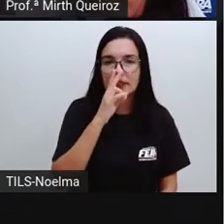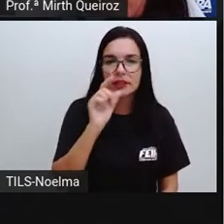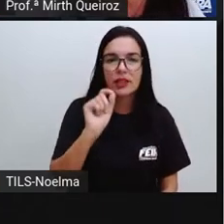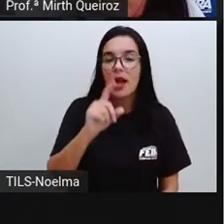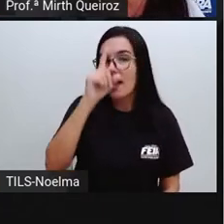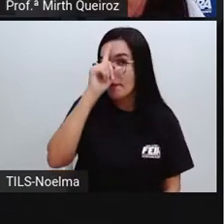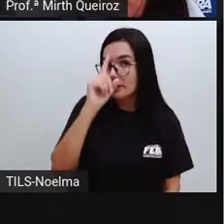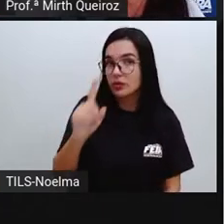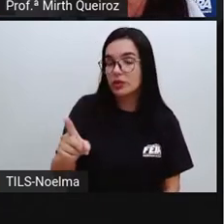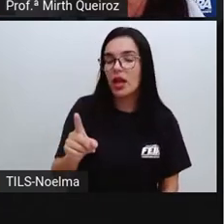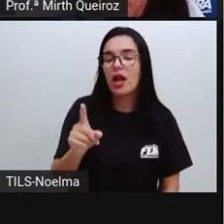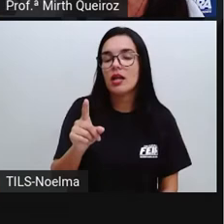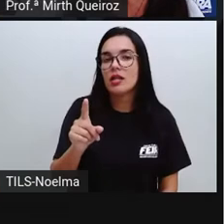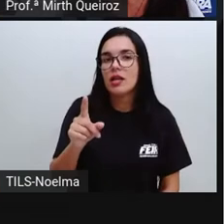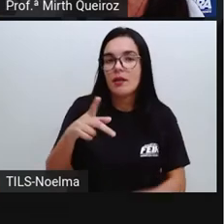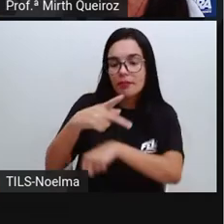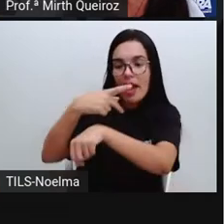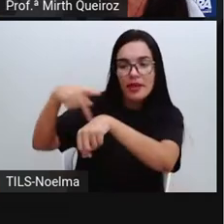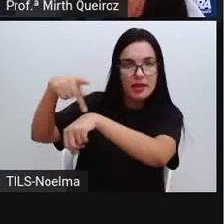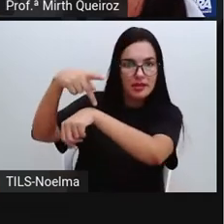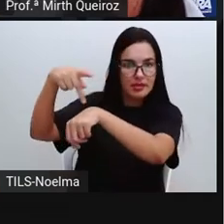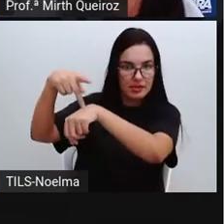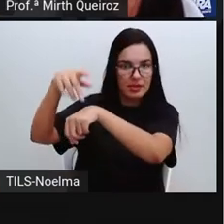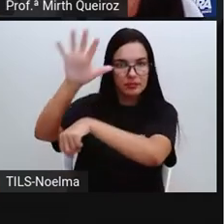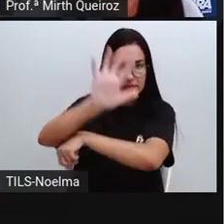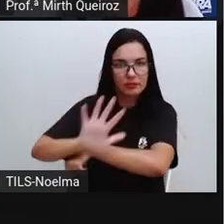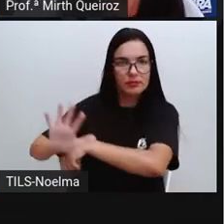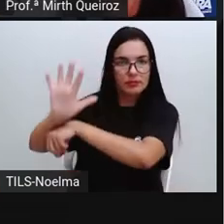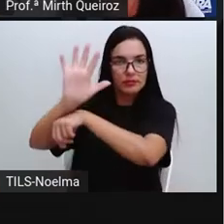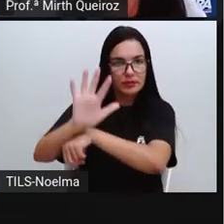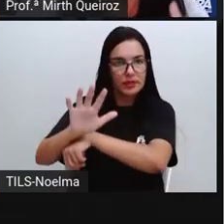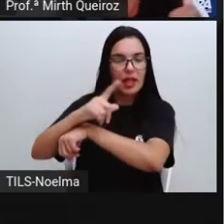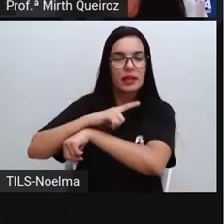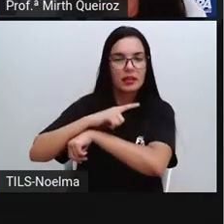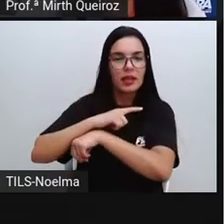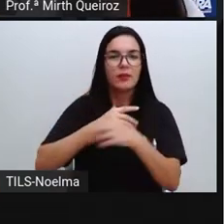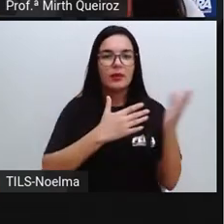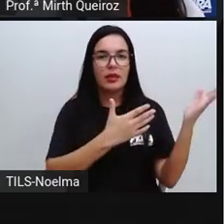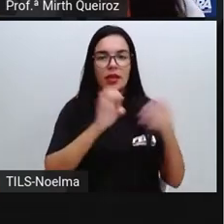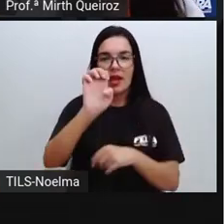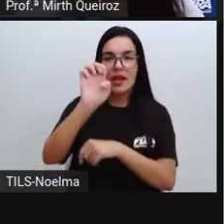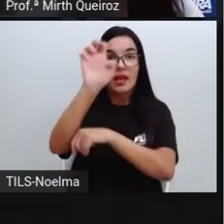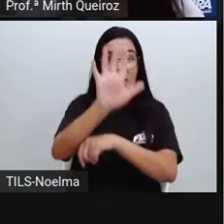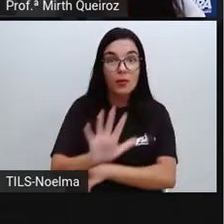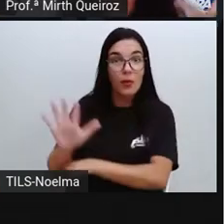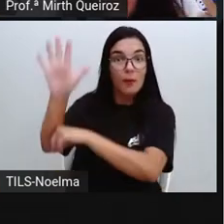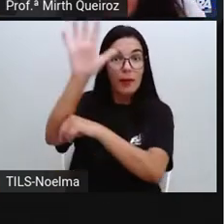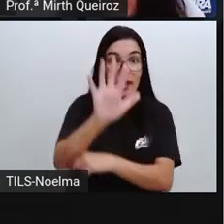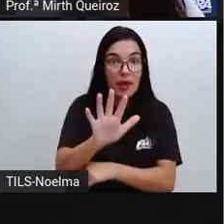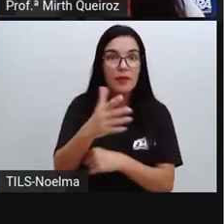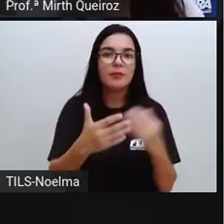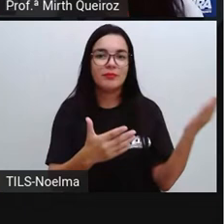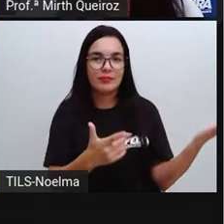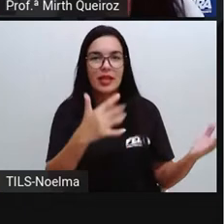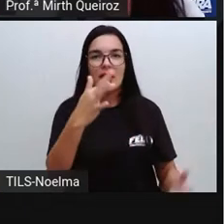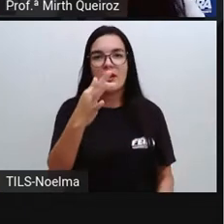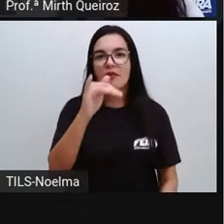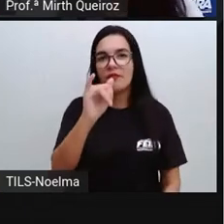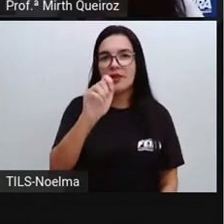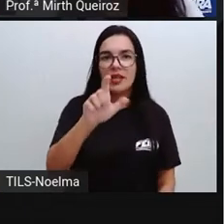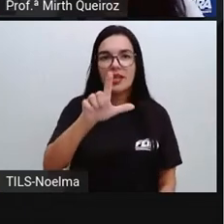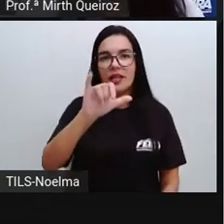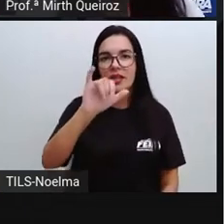E aí a gente vai utilizar o EU, que é escrito com o U, como acontece com o europeu, filisteu,